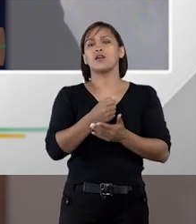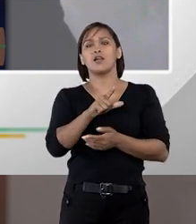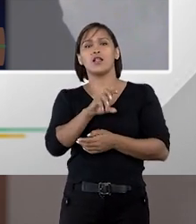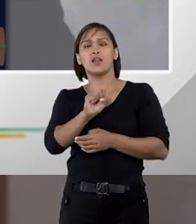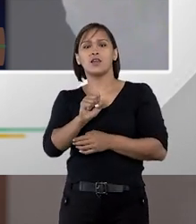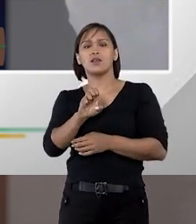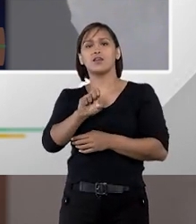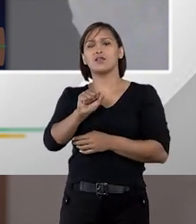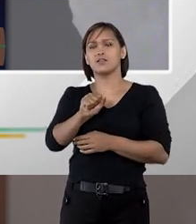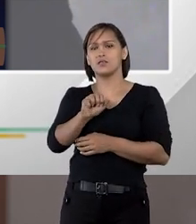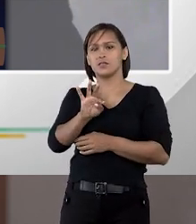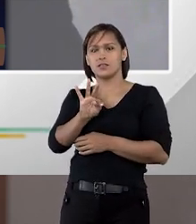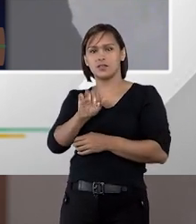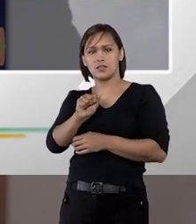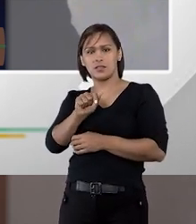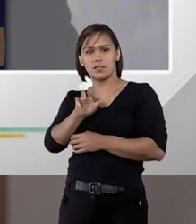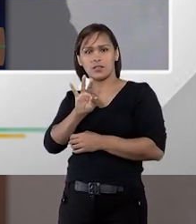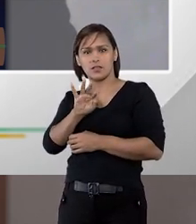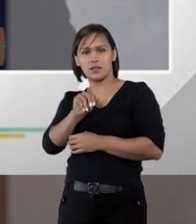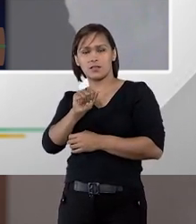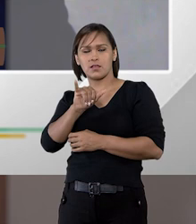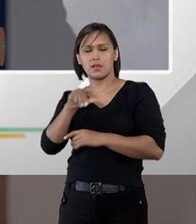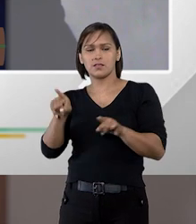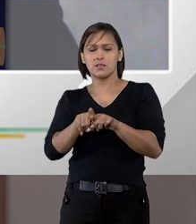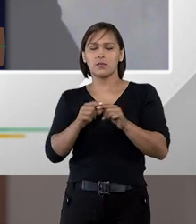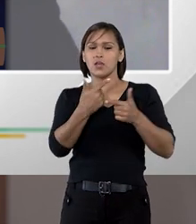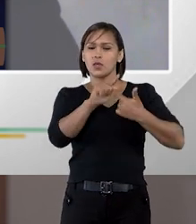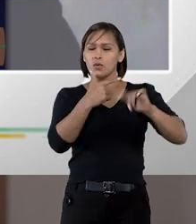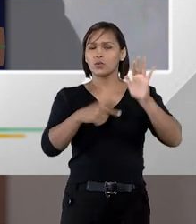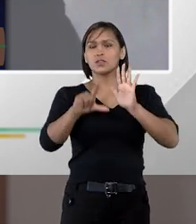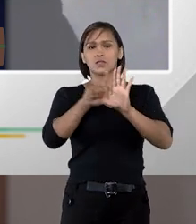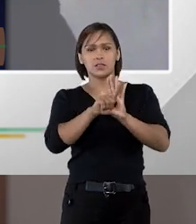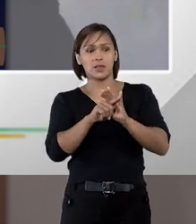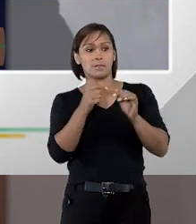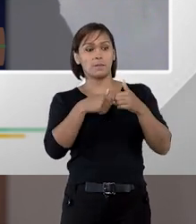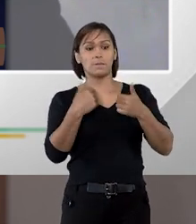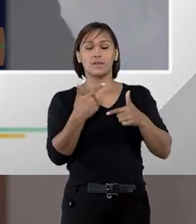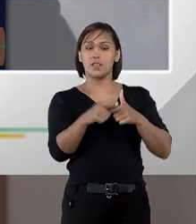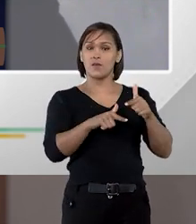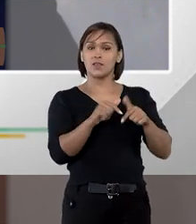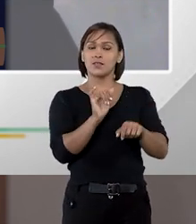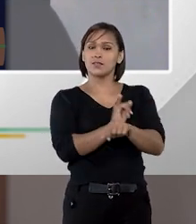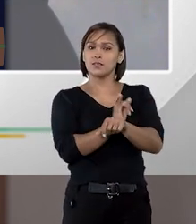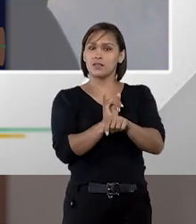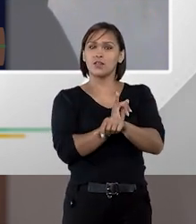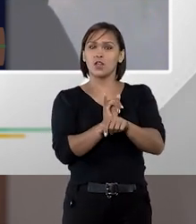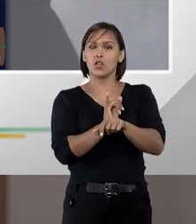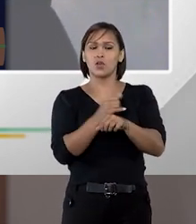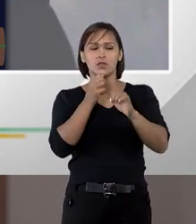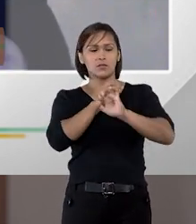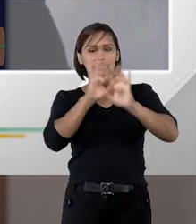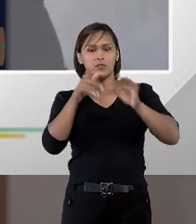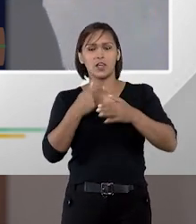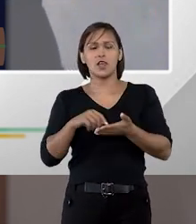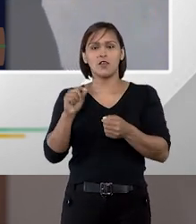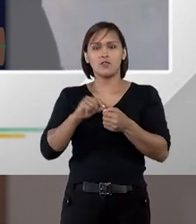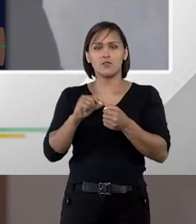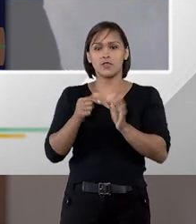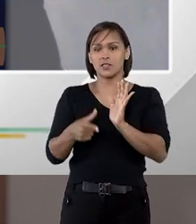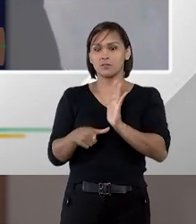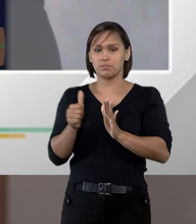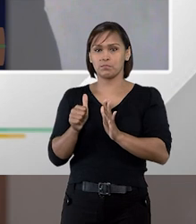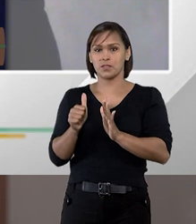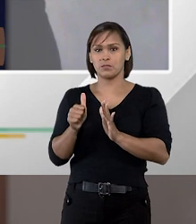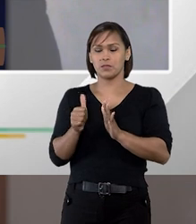das estatais, enfim, e também outras leis, inclusive leis de concessão. Então, essa lógica em que você realiza